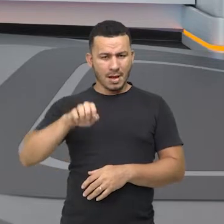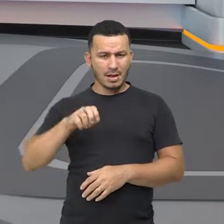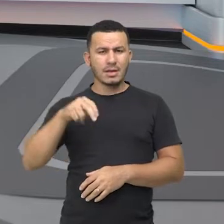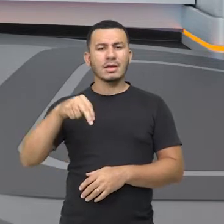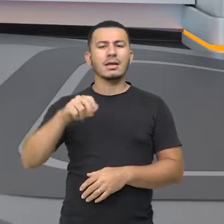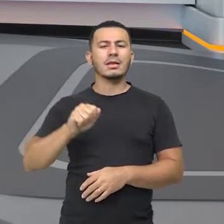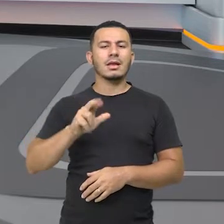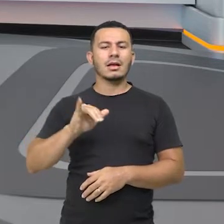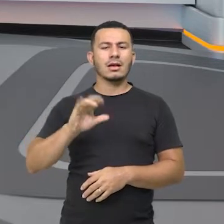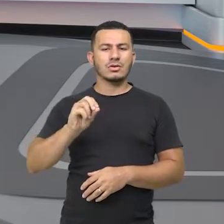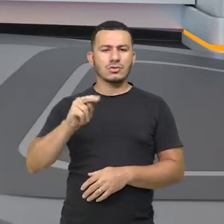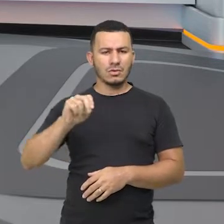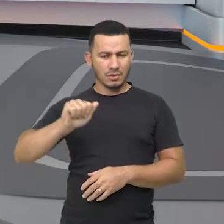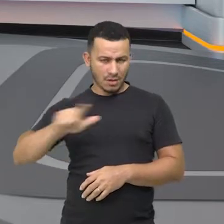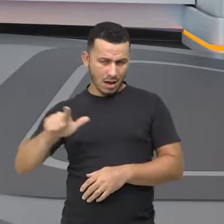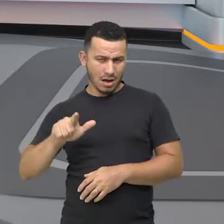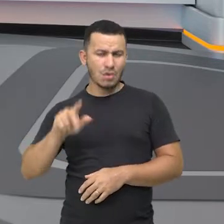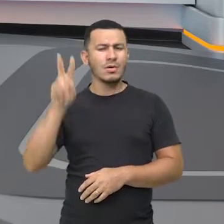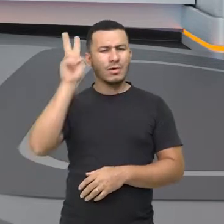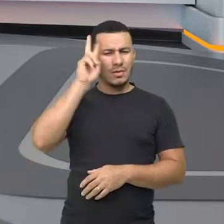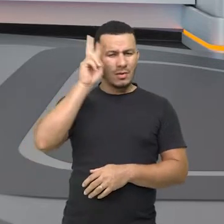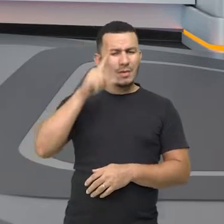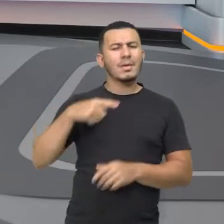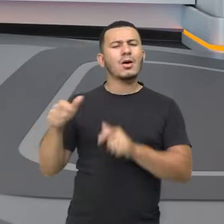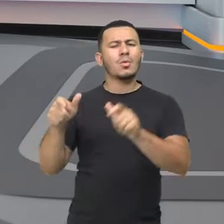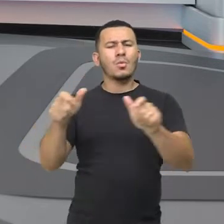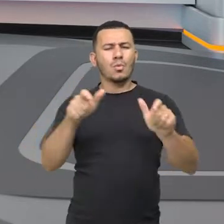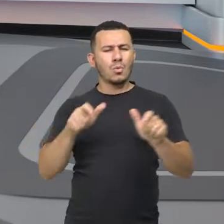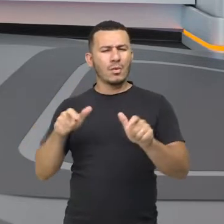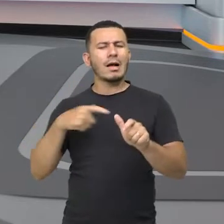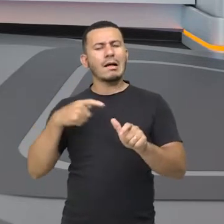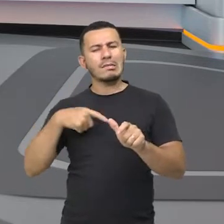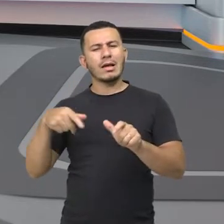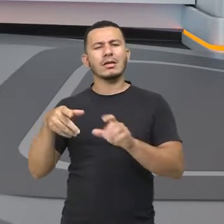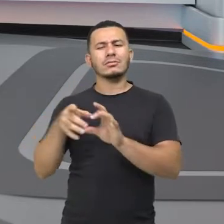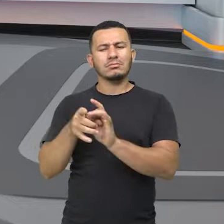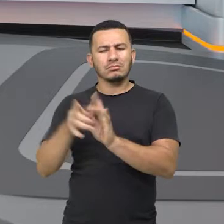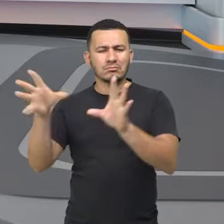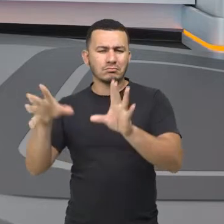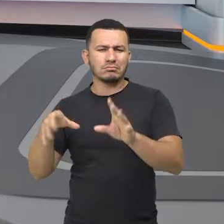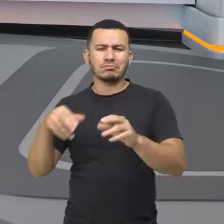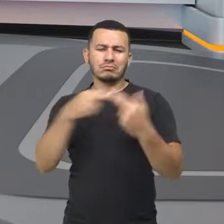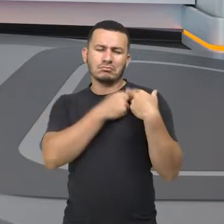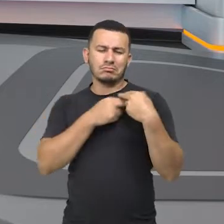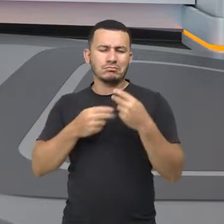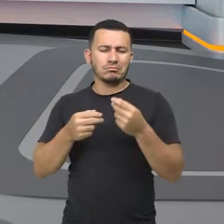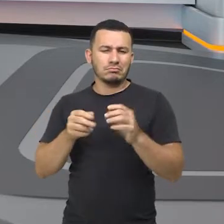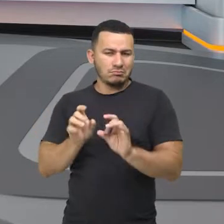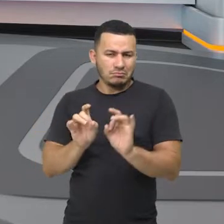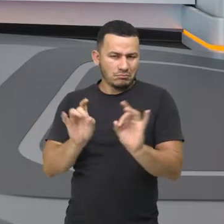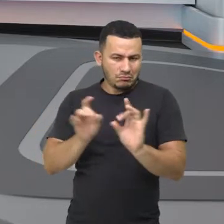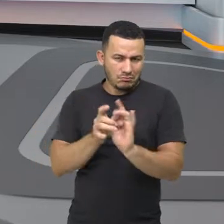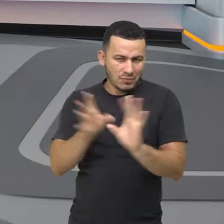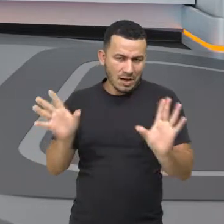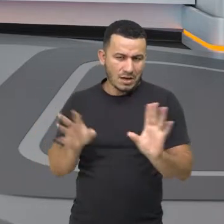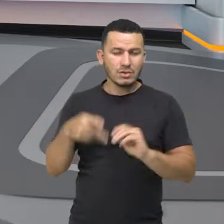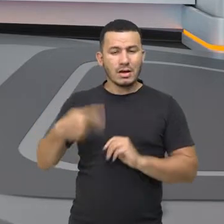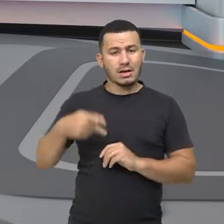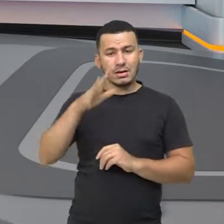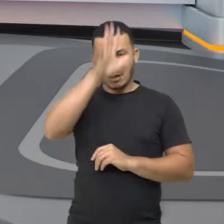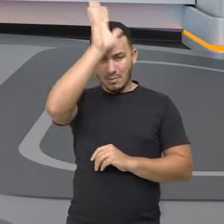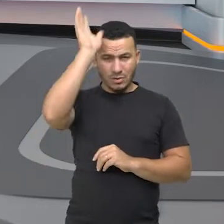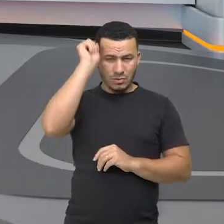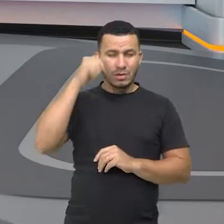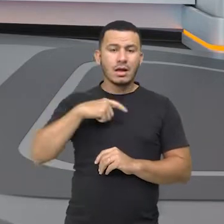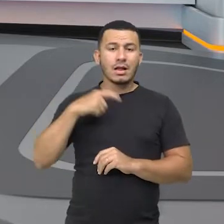parques estaduais também. Lembra que os poderes podem ter, administrar diferentes UCs. Por exemplo, no estado da Amazonas, a gente